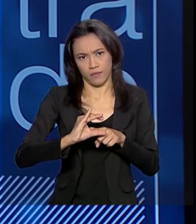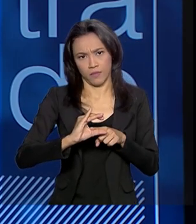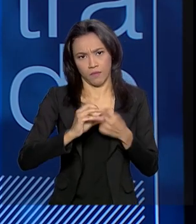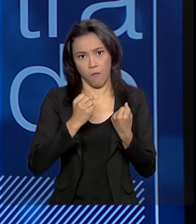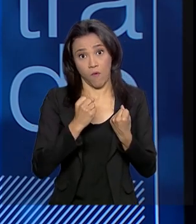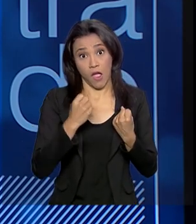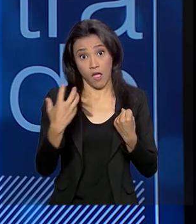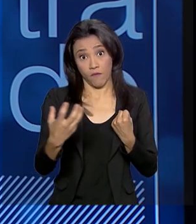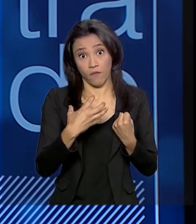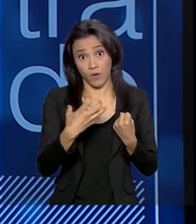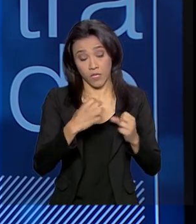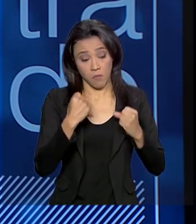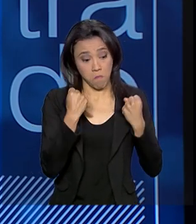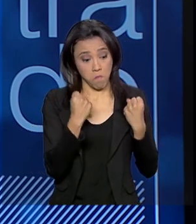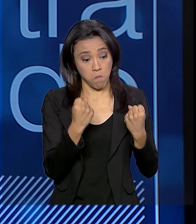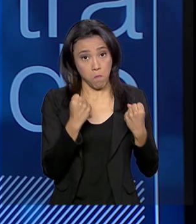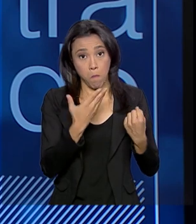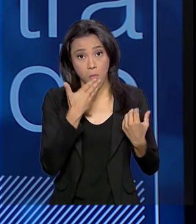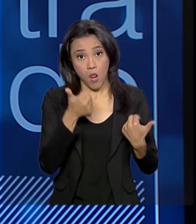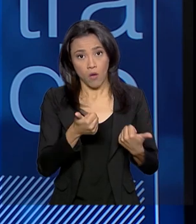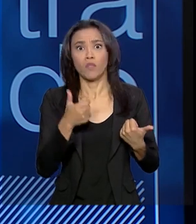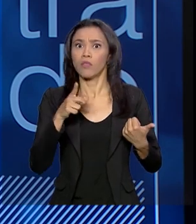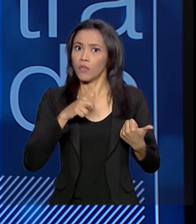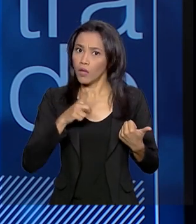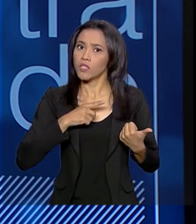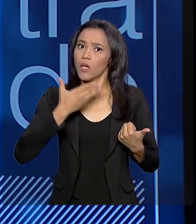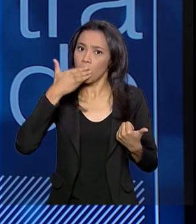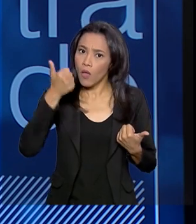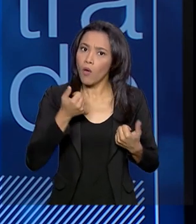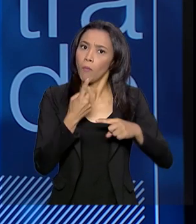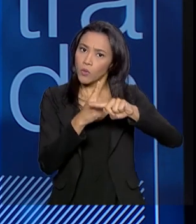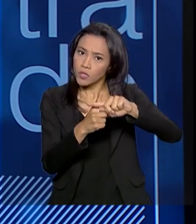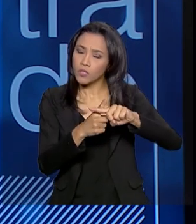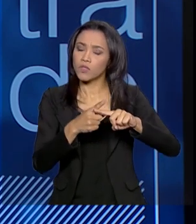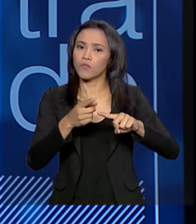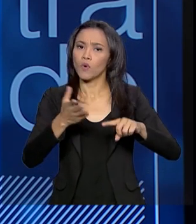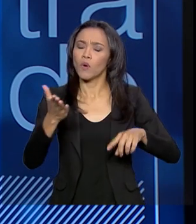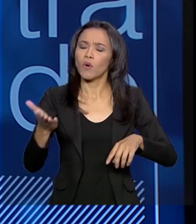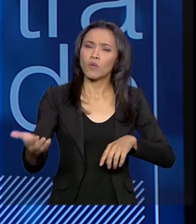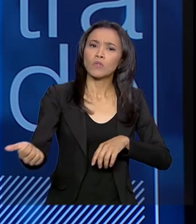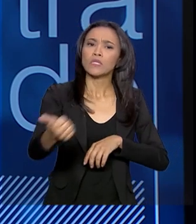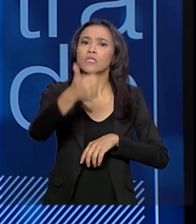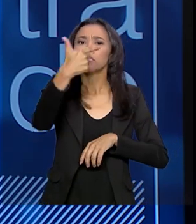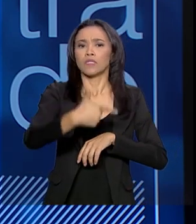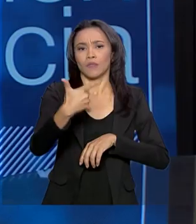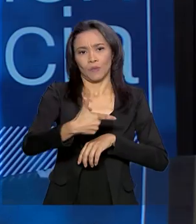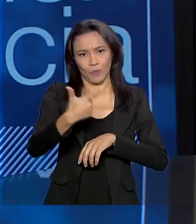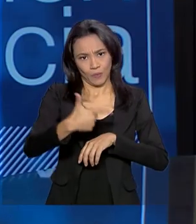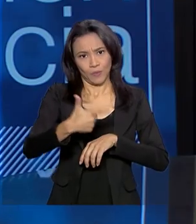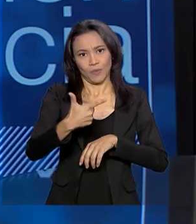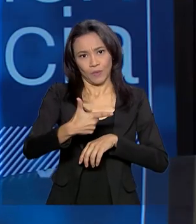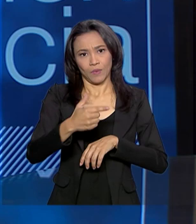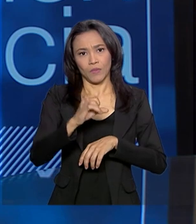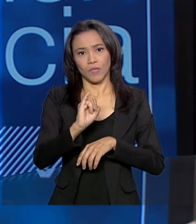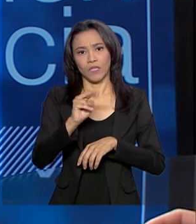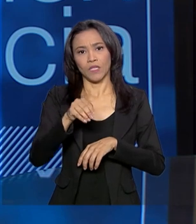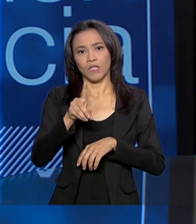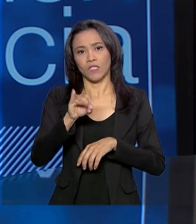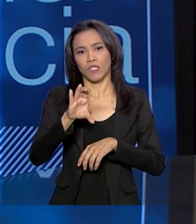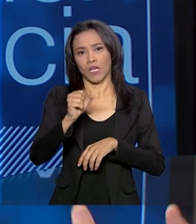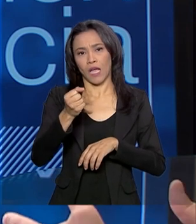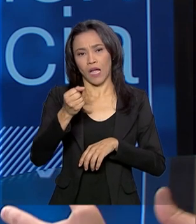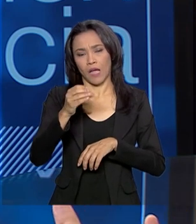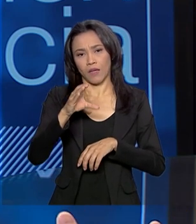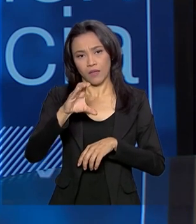Já temos já alguns sinais de melhoria já nesse ano, alcançando já o segundo melhor indicador dos últimos 10 anos. Então, ou seja, um trabalho